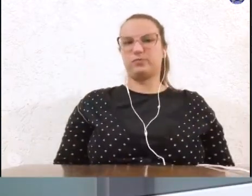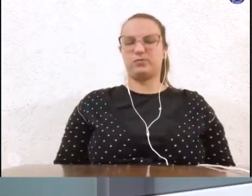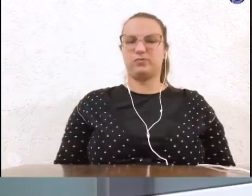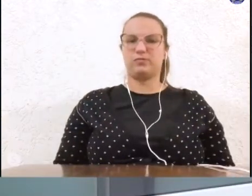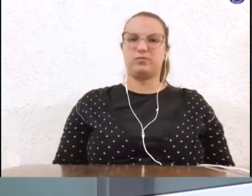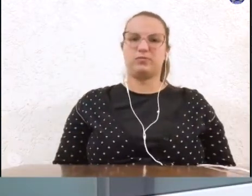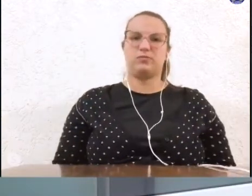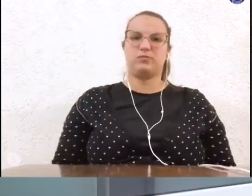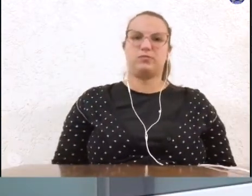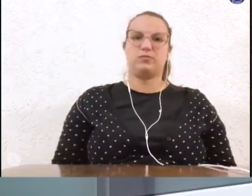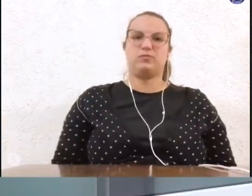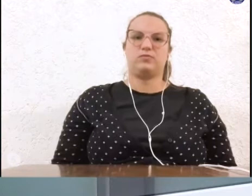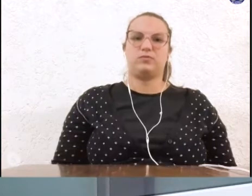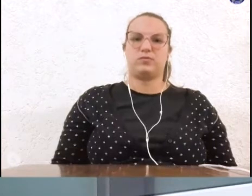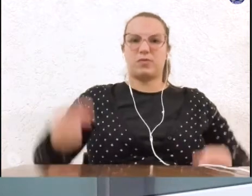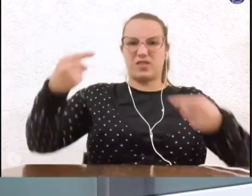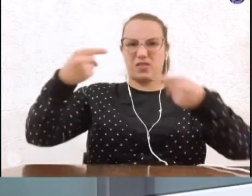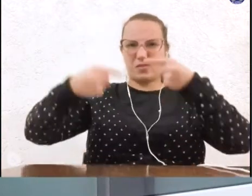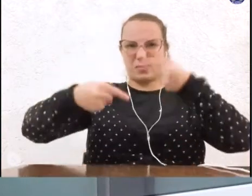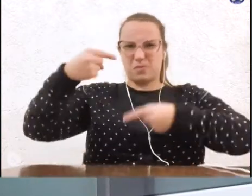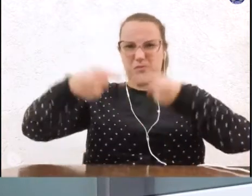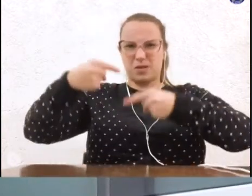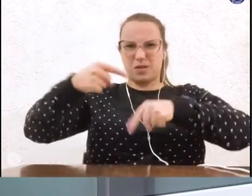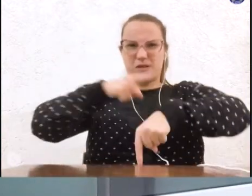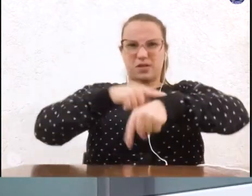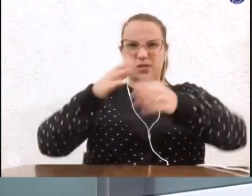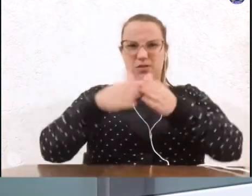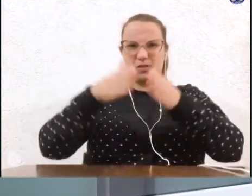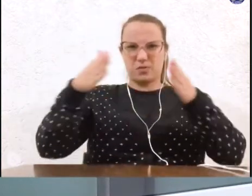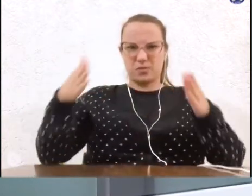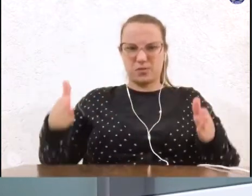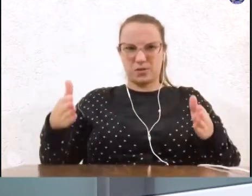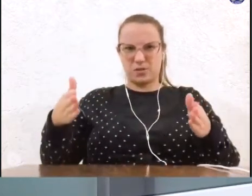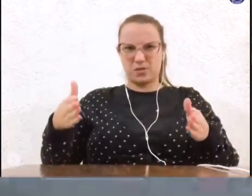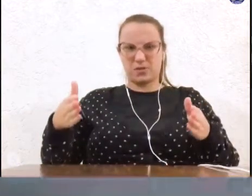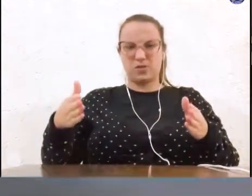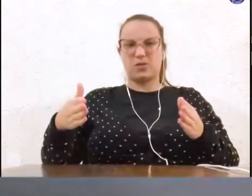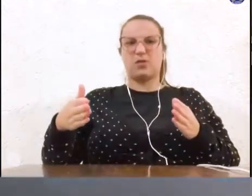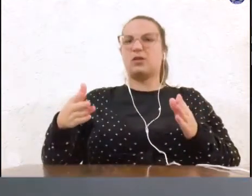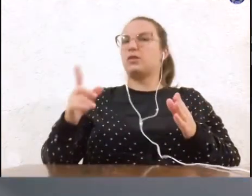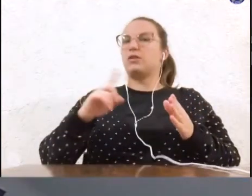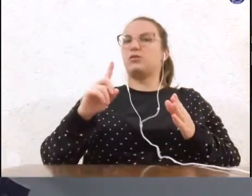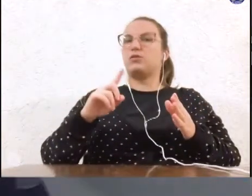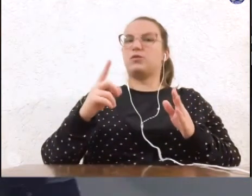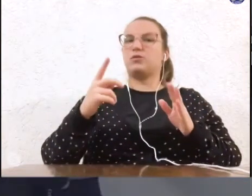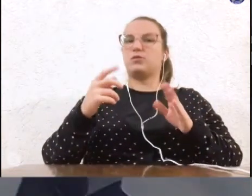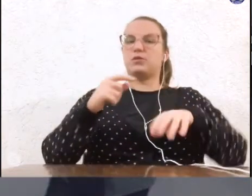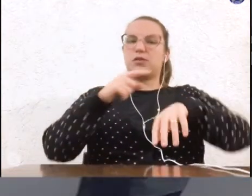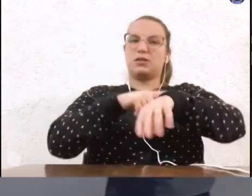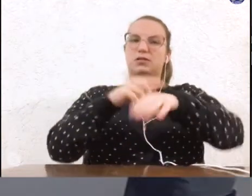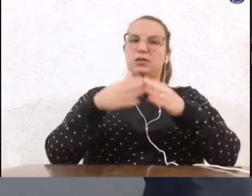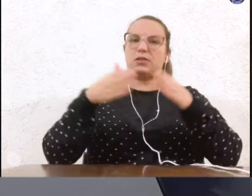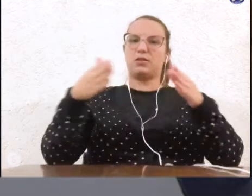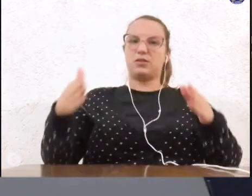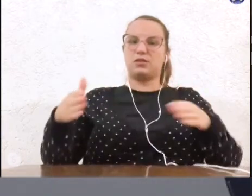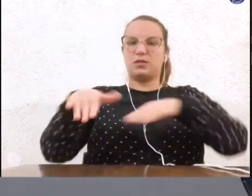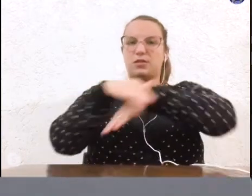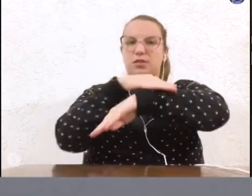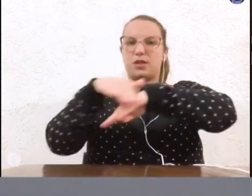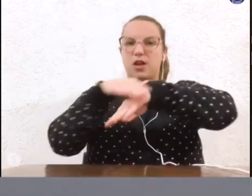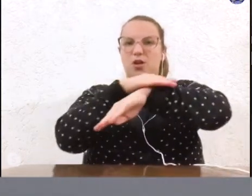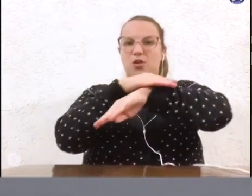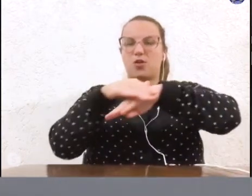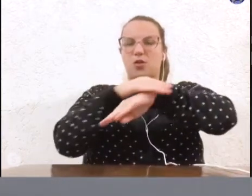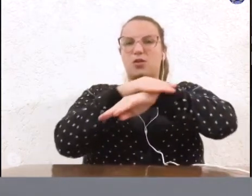está se discutindo o projeto do perímetro urbano do projeto de limitação da rua do